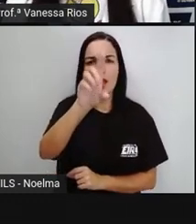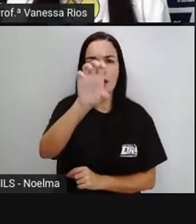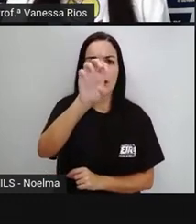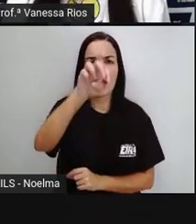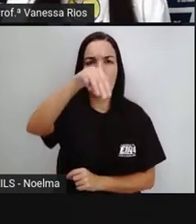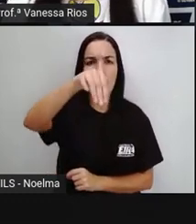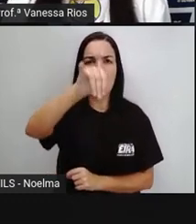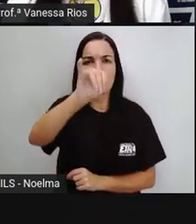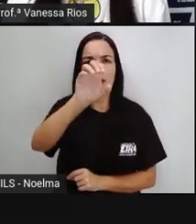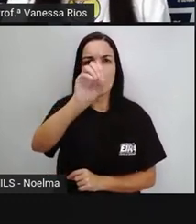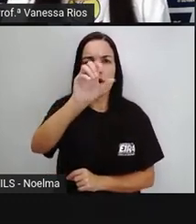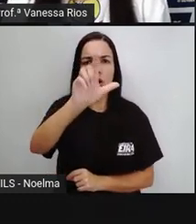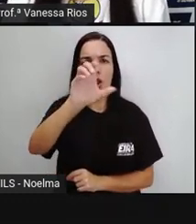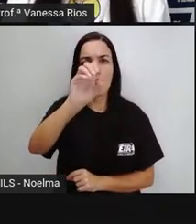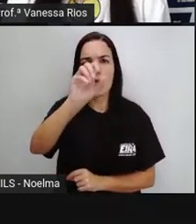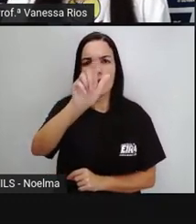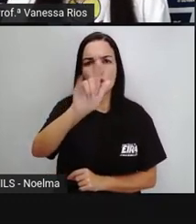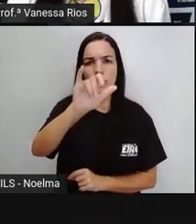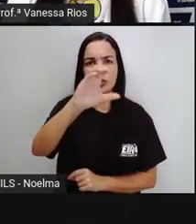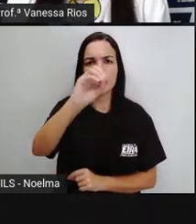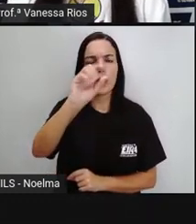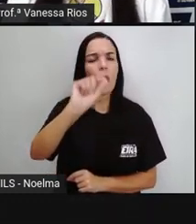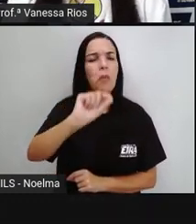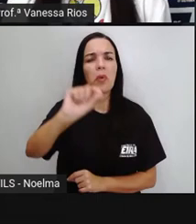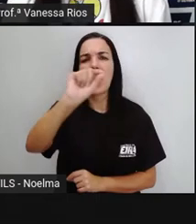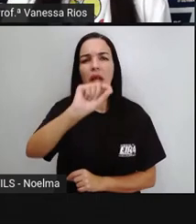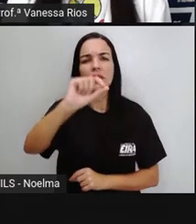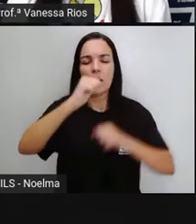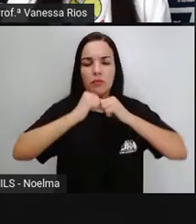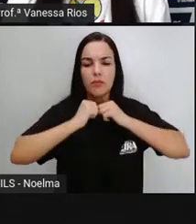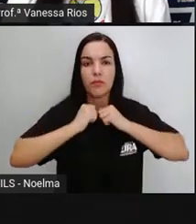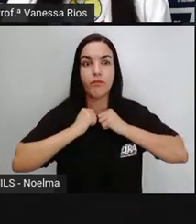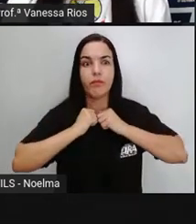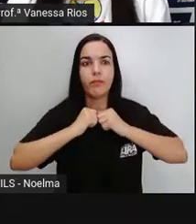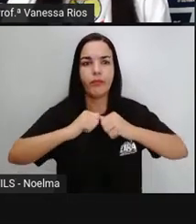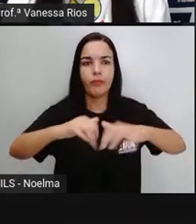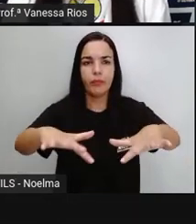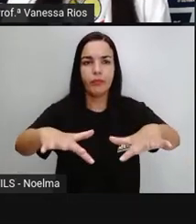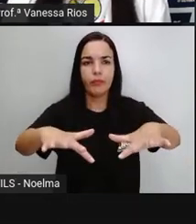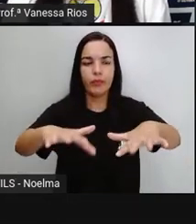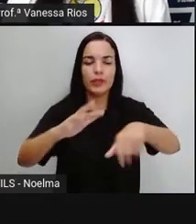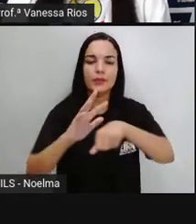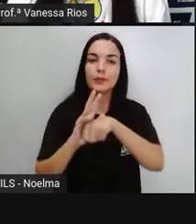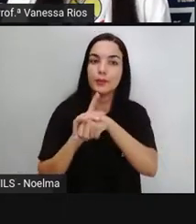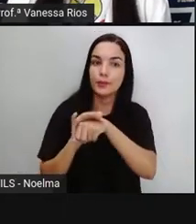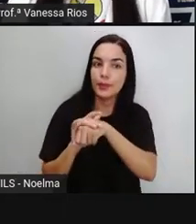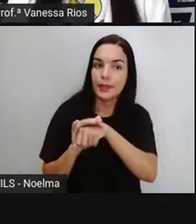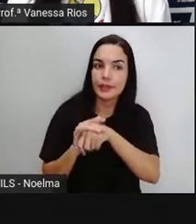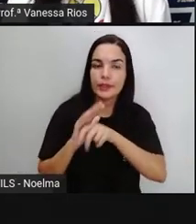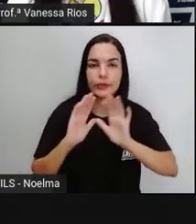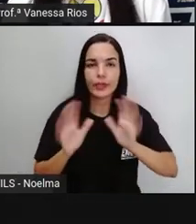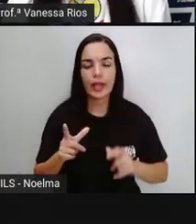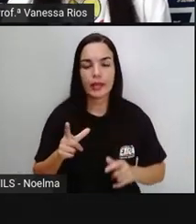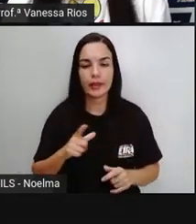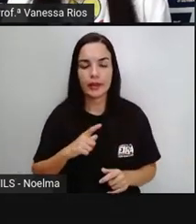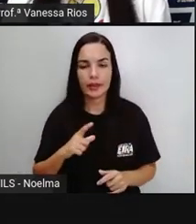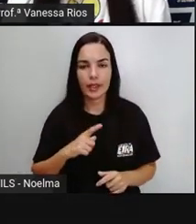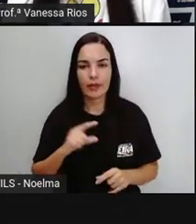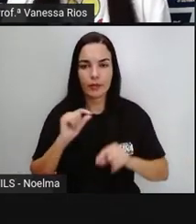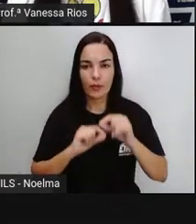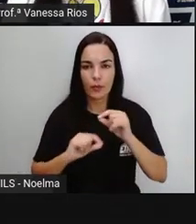trazer números relacionados aos surtos de pessoas aí que tiveram problemas com as doenças